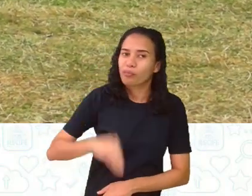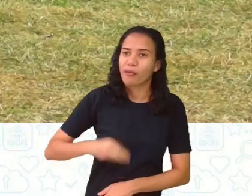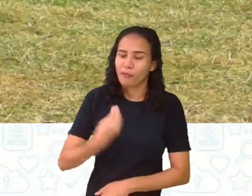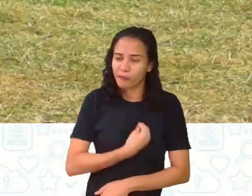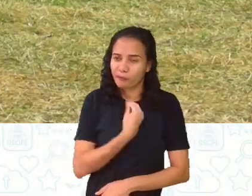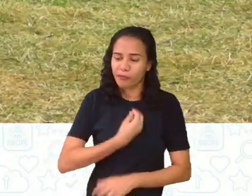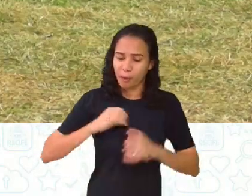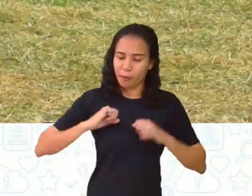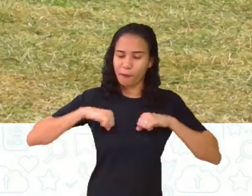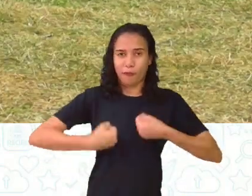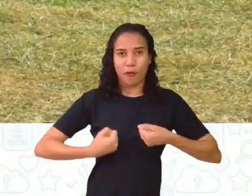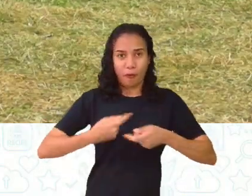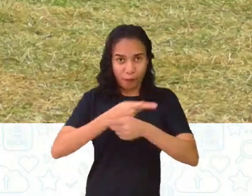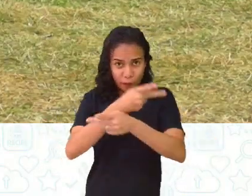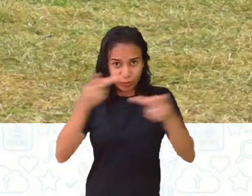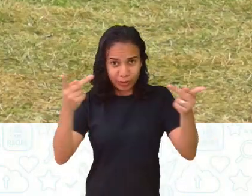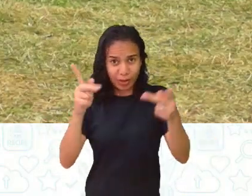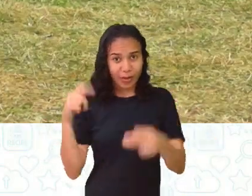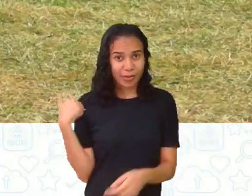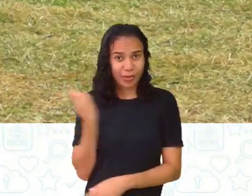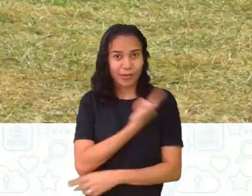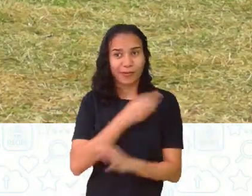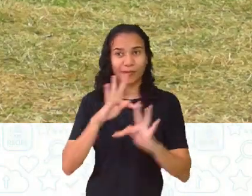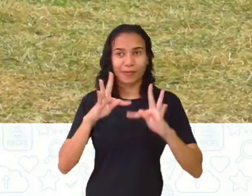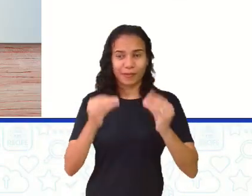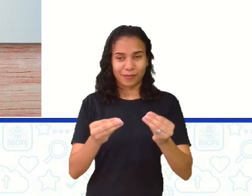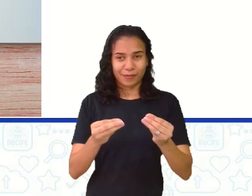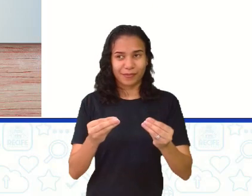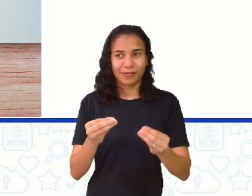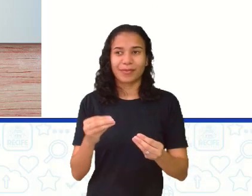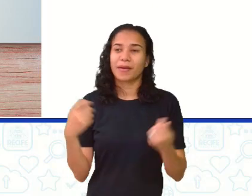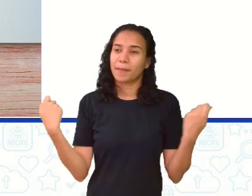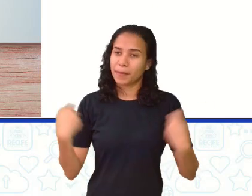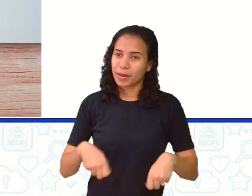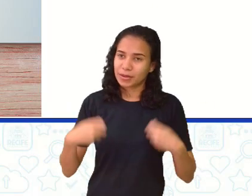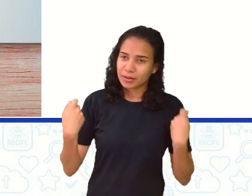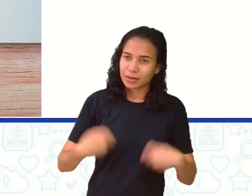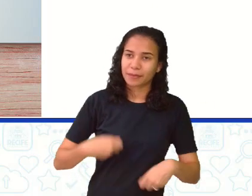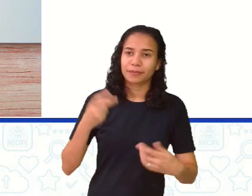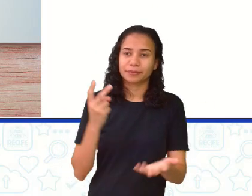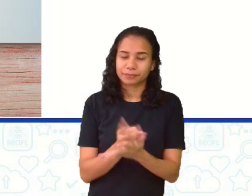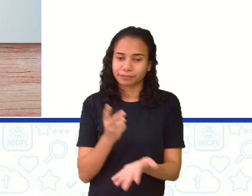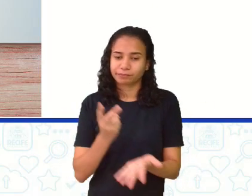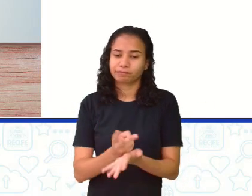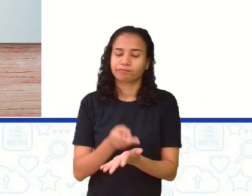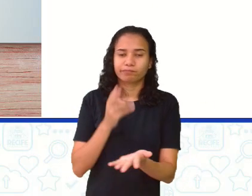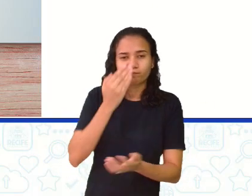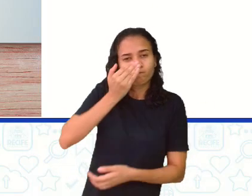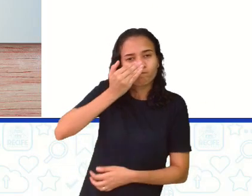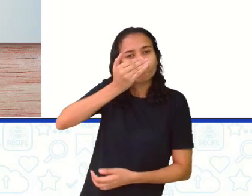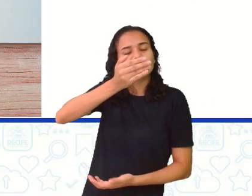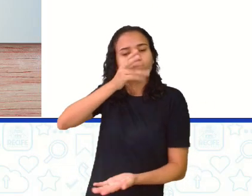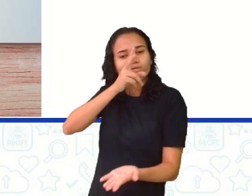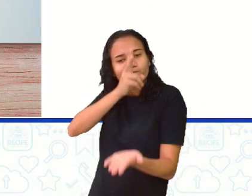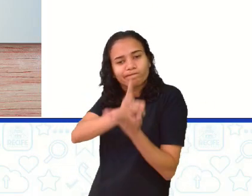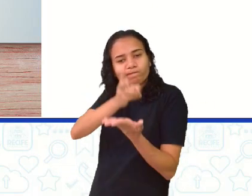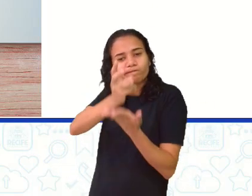vida. Vocês e nós, todos nós, a gente tem que seguir em frente,